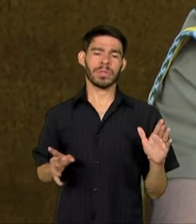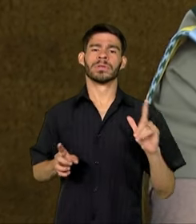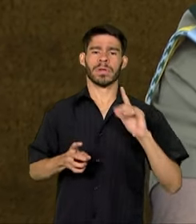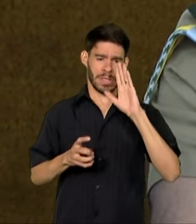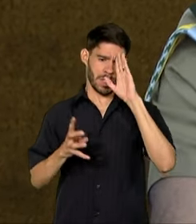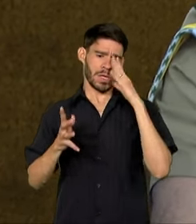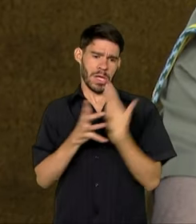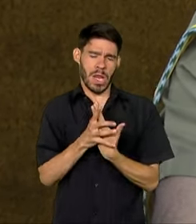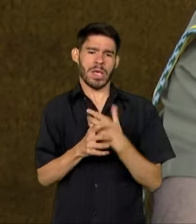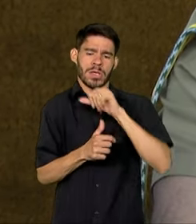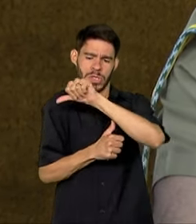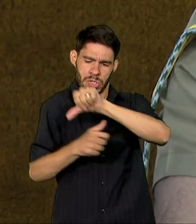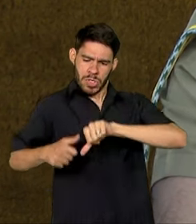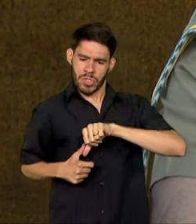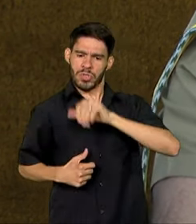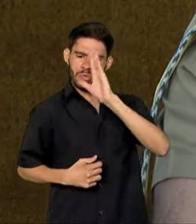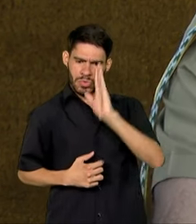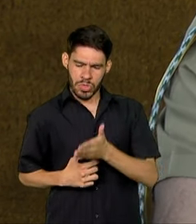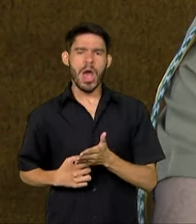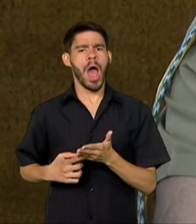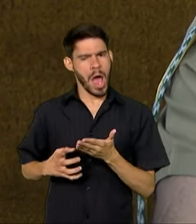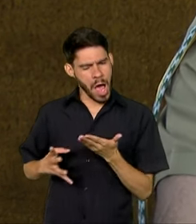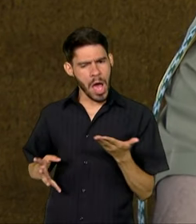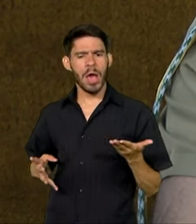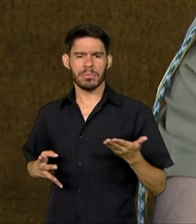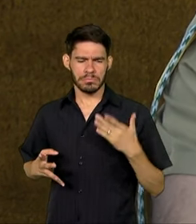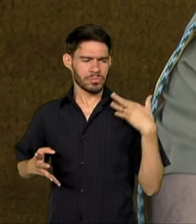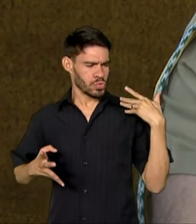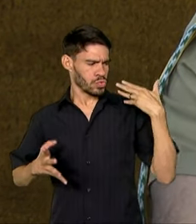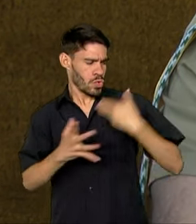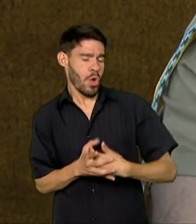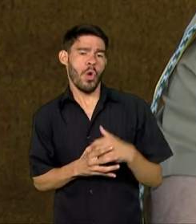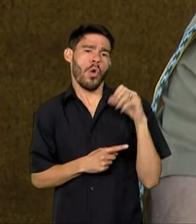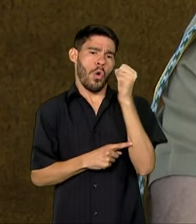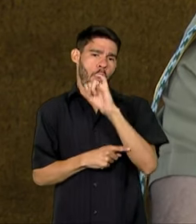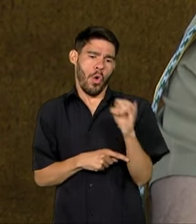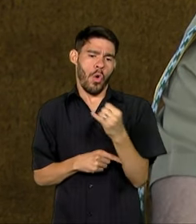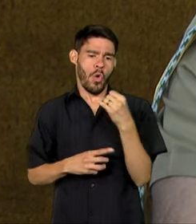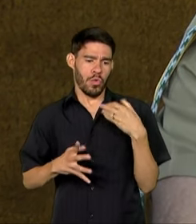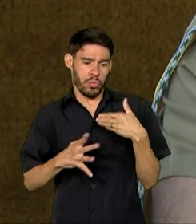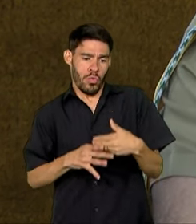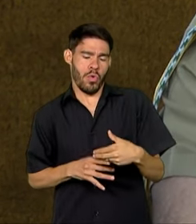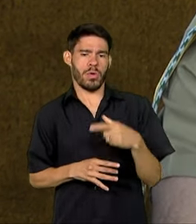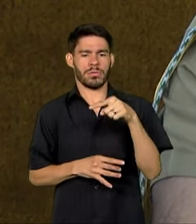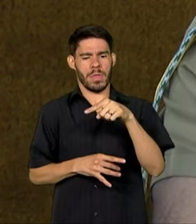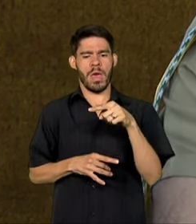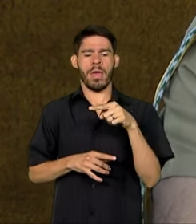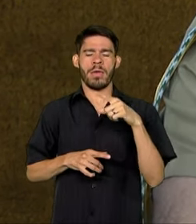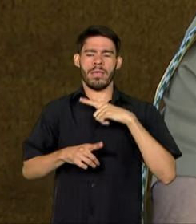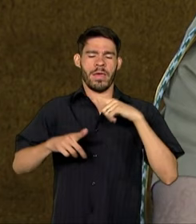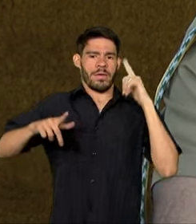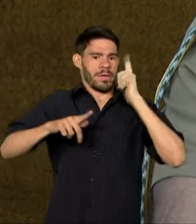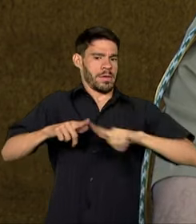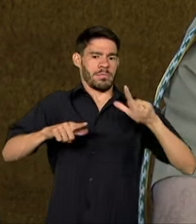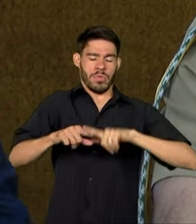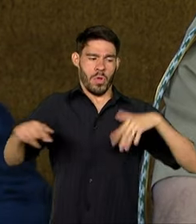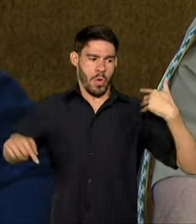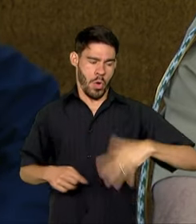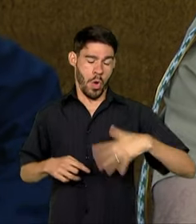já mudou bastante também, desde o 8 de janeiro para cá, depois daquele furacão que